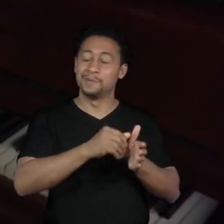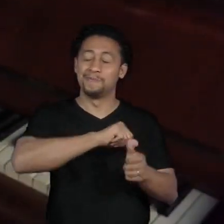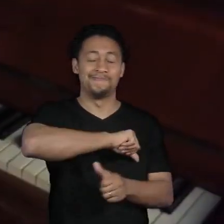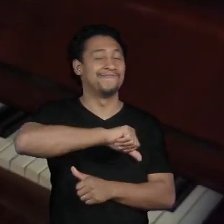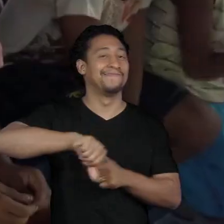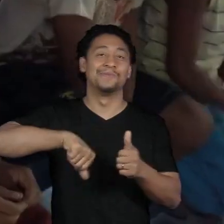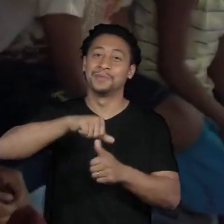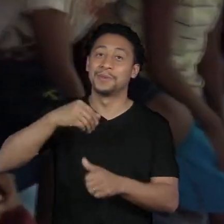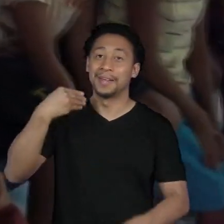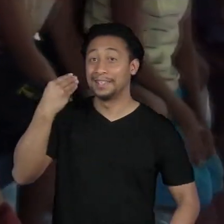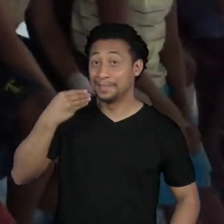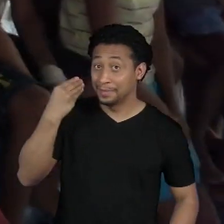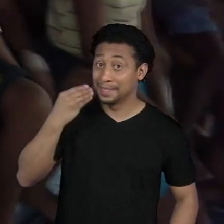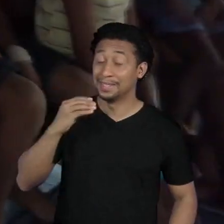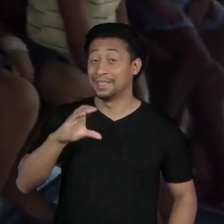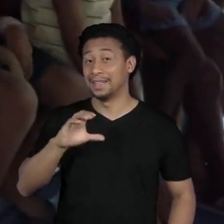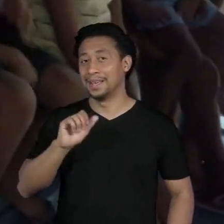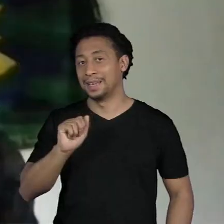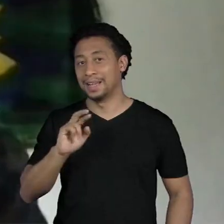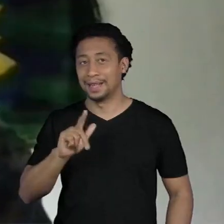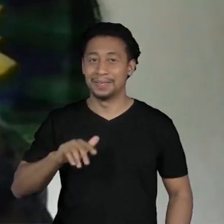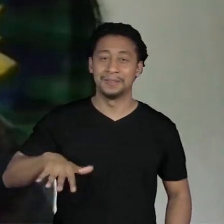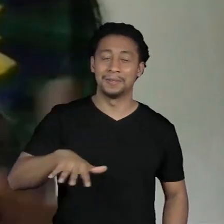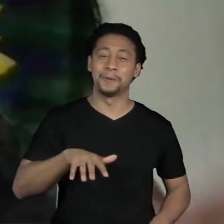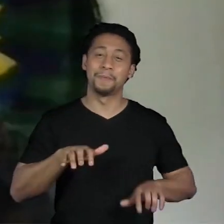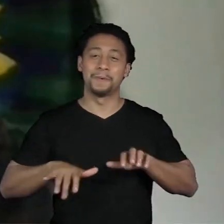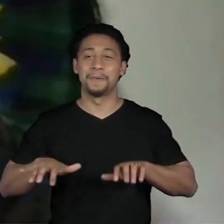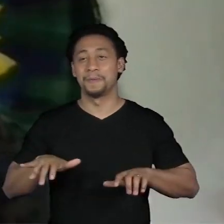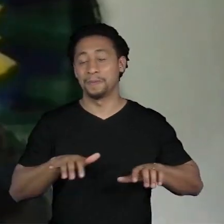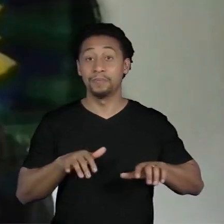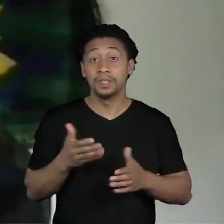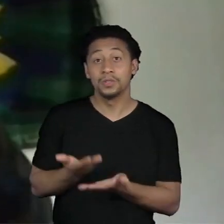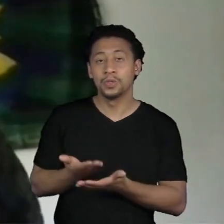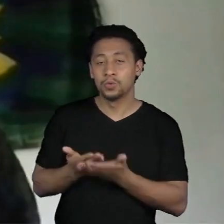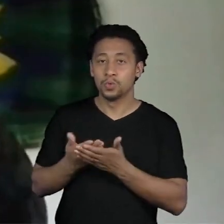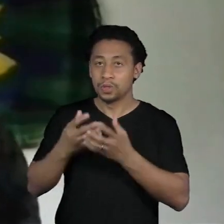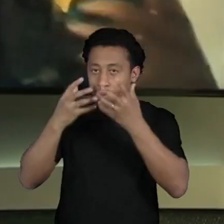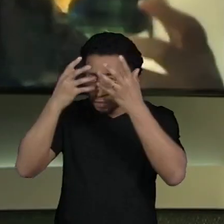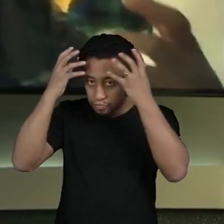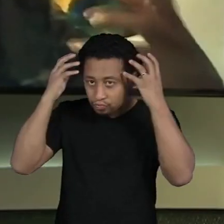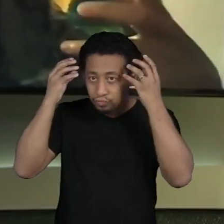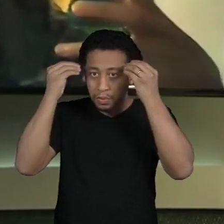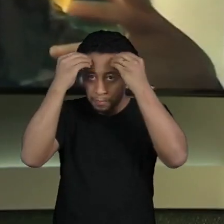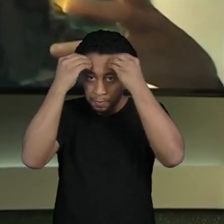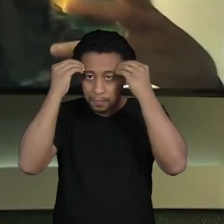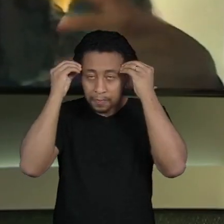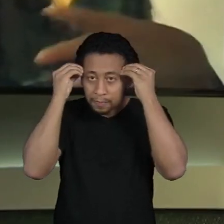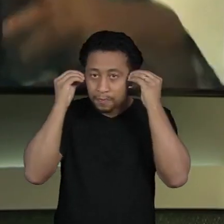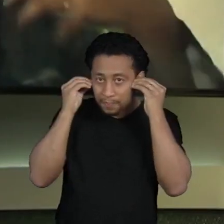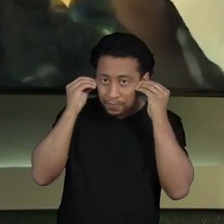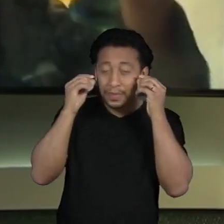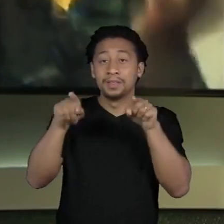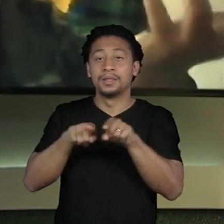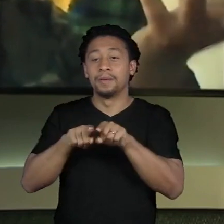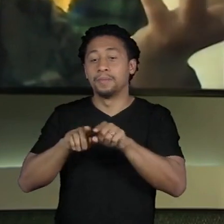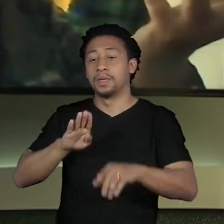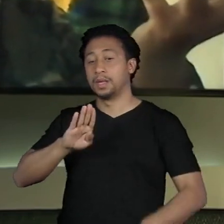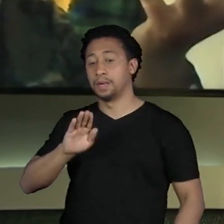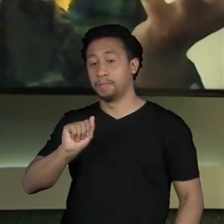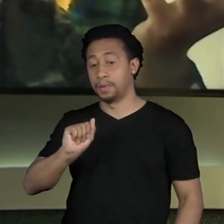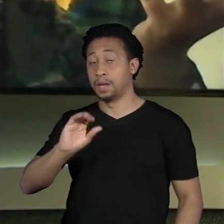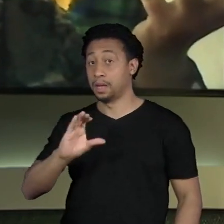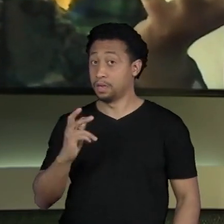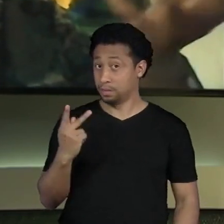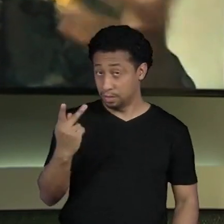a experiência dela nos palcos quando a gente estuda Beethoven Bach, Mozart a gente não tem como se transportar ou